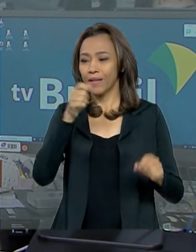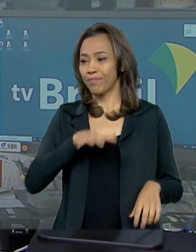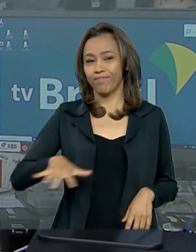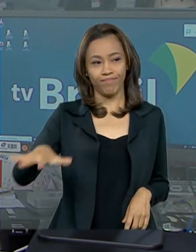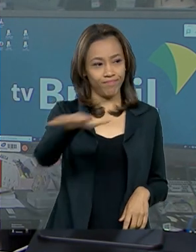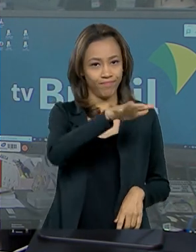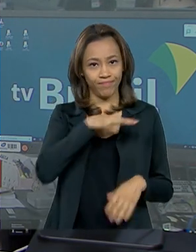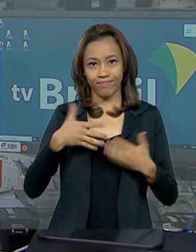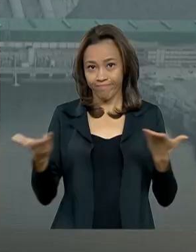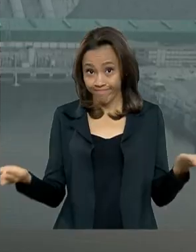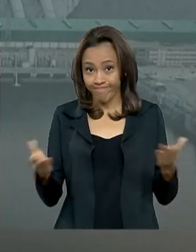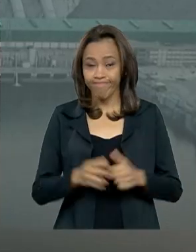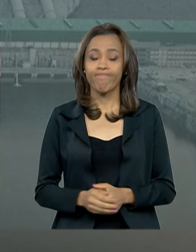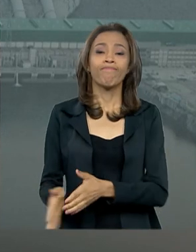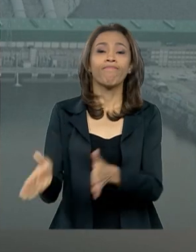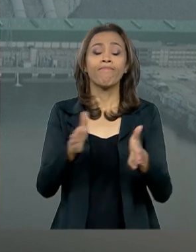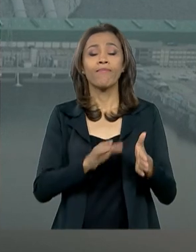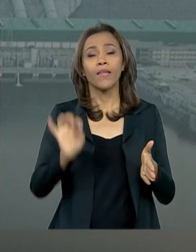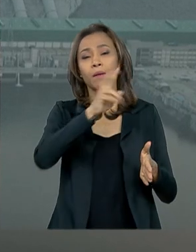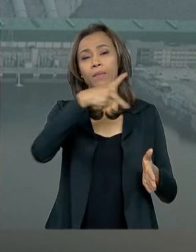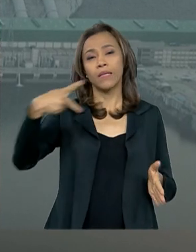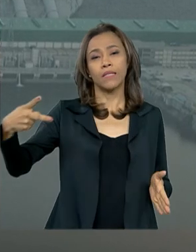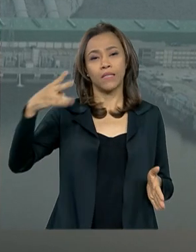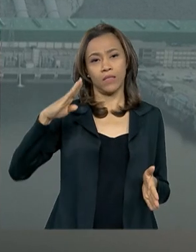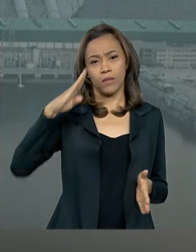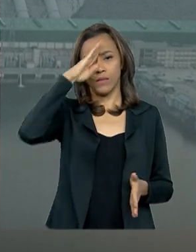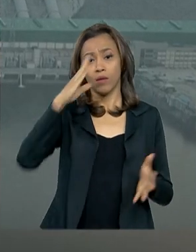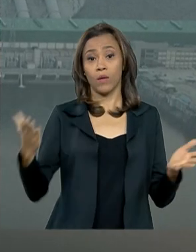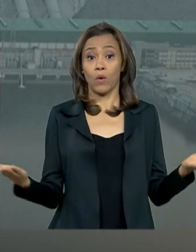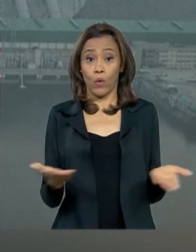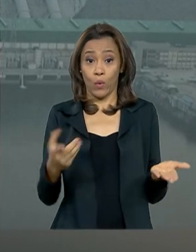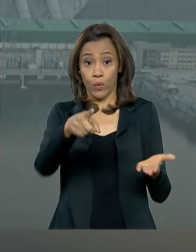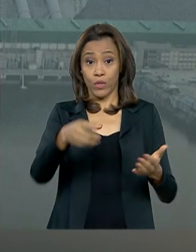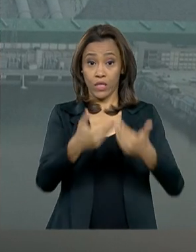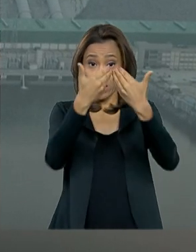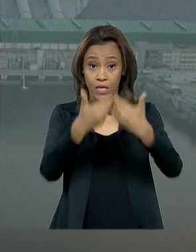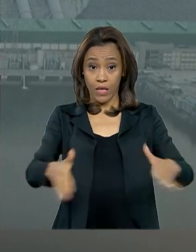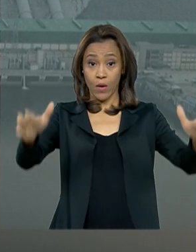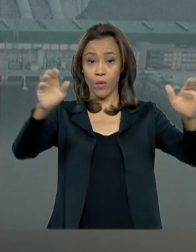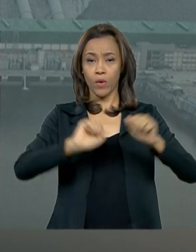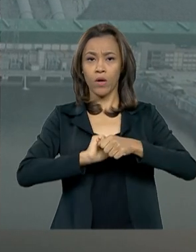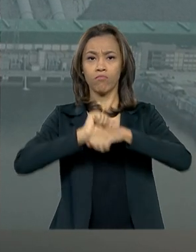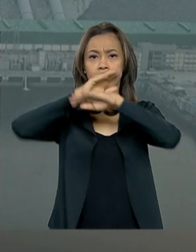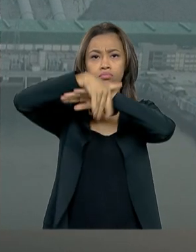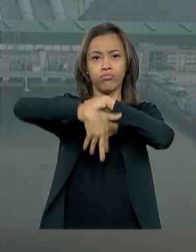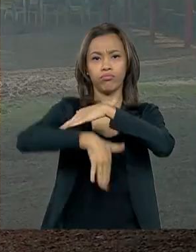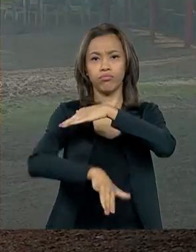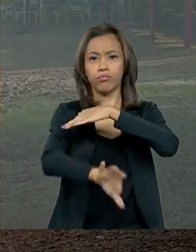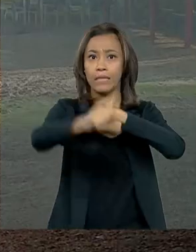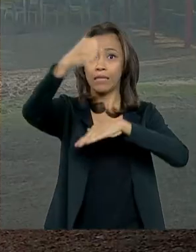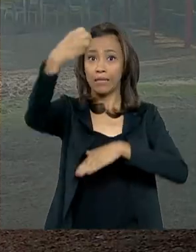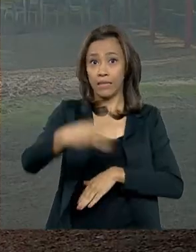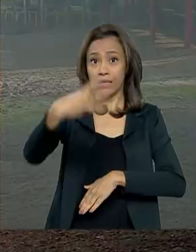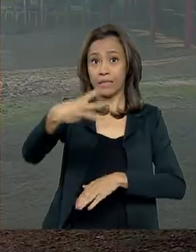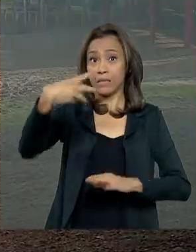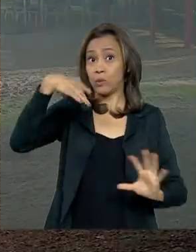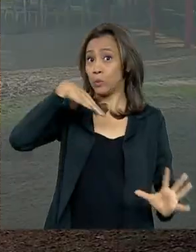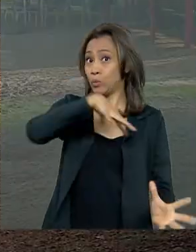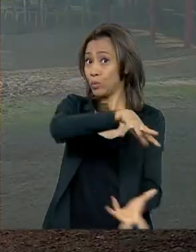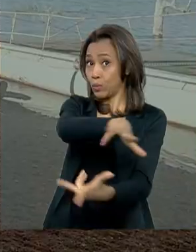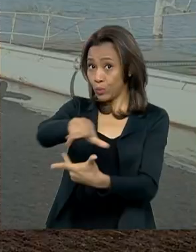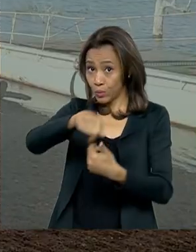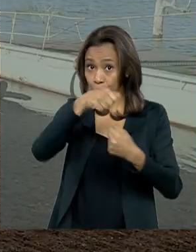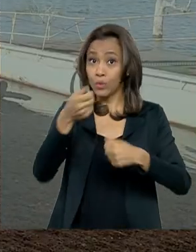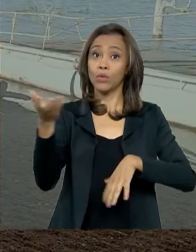redação. O presidente Jair Bolsonaro inaugura hoje no Pará a usina de Belo Monte, a terceira maior do mundo e que vai fornecer